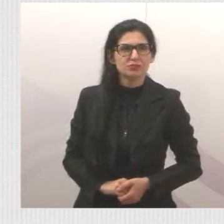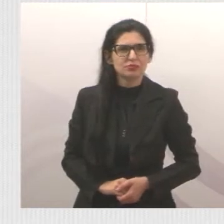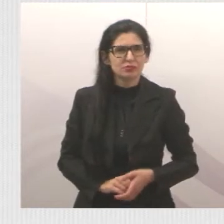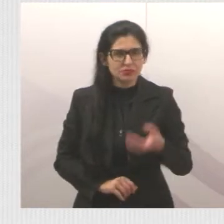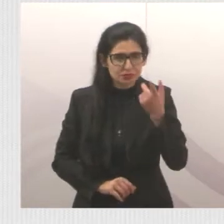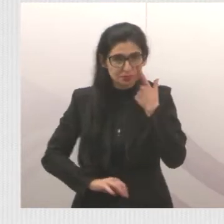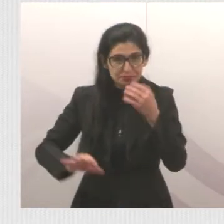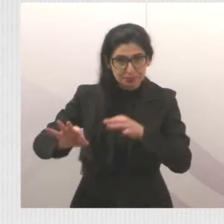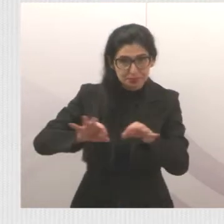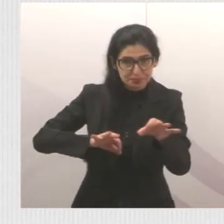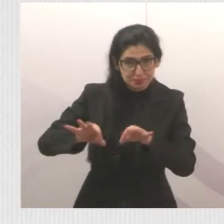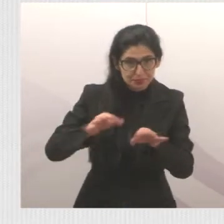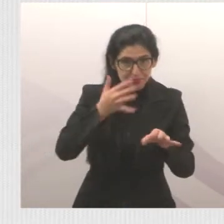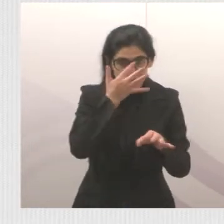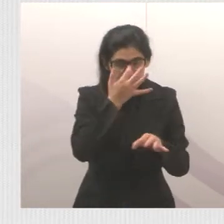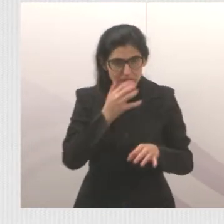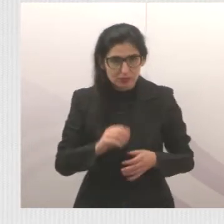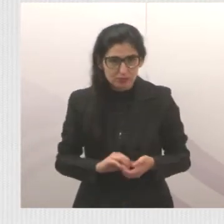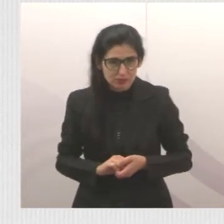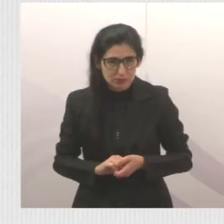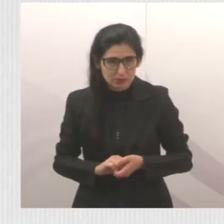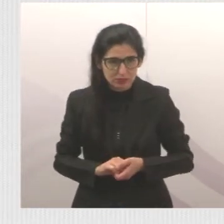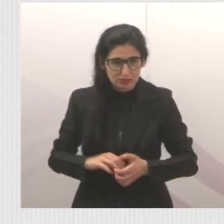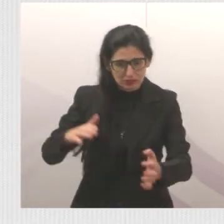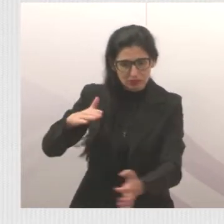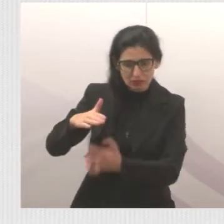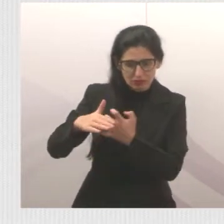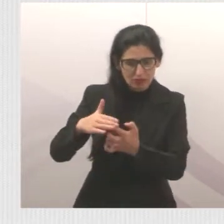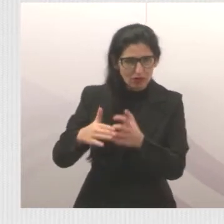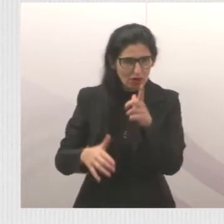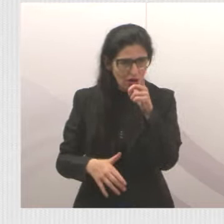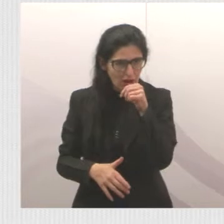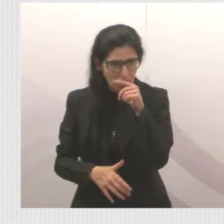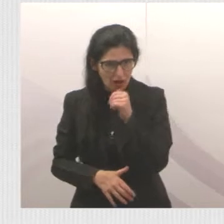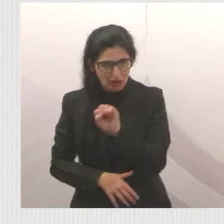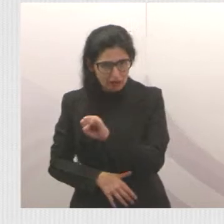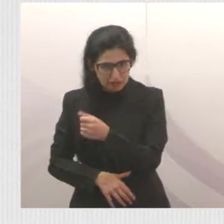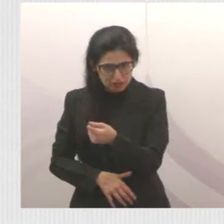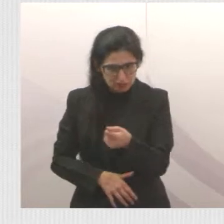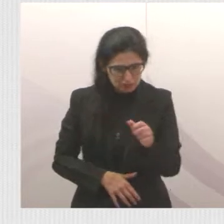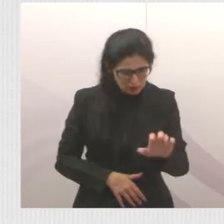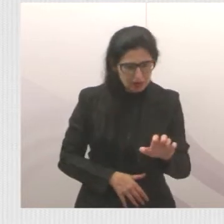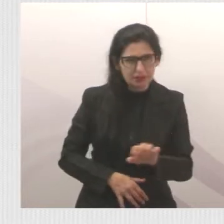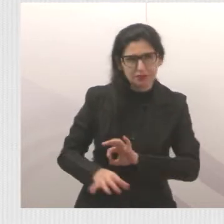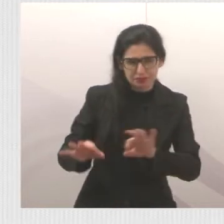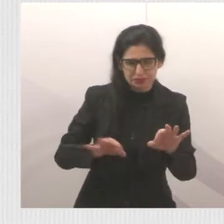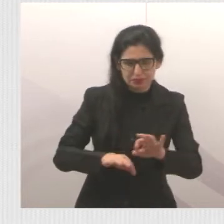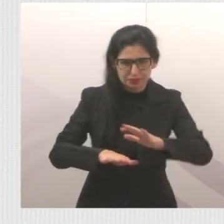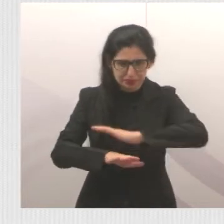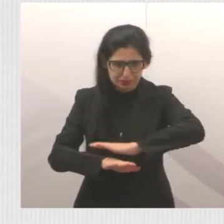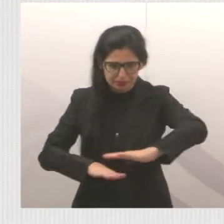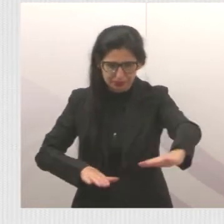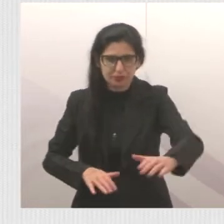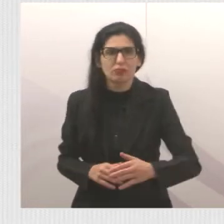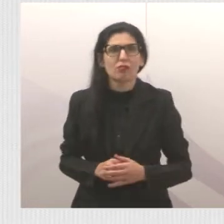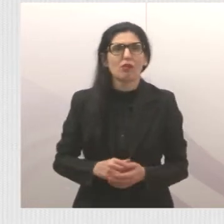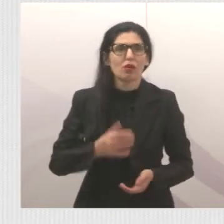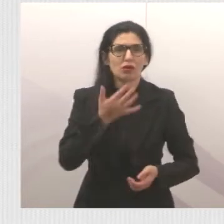Reparo, feito pelo SAI, na rua Faria Lima, em frente ao número